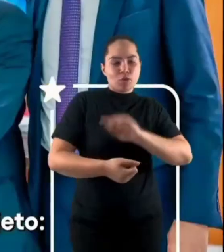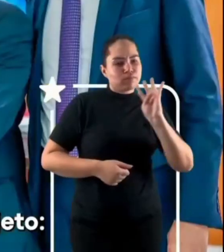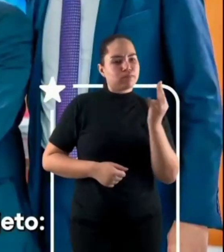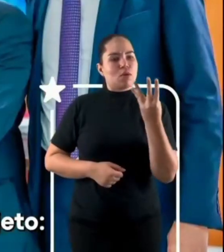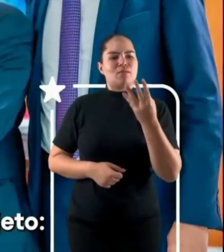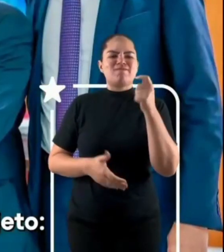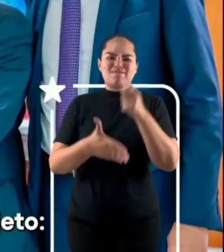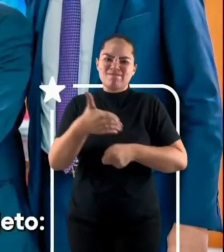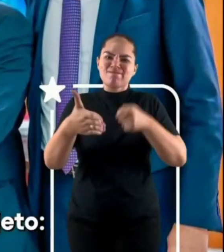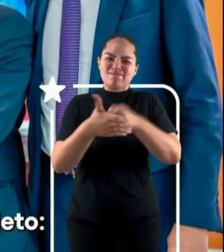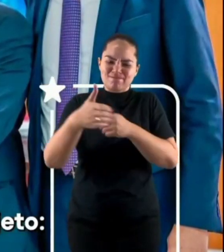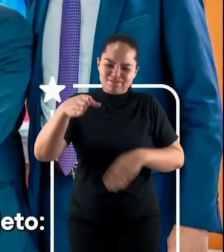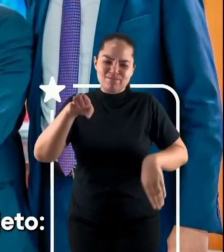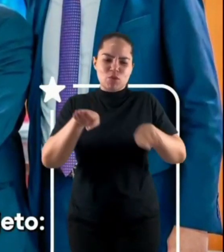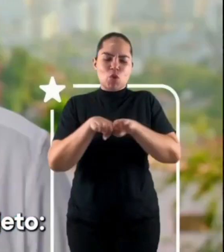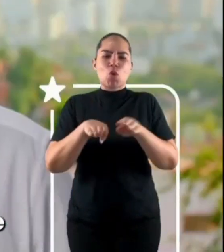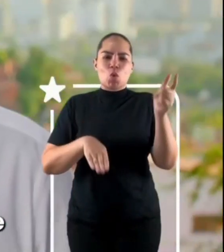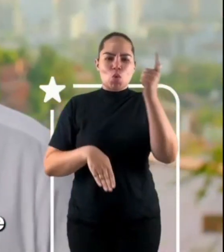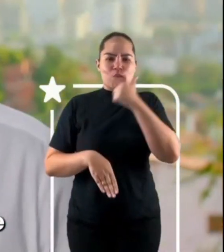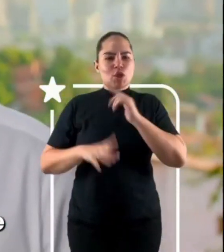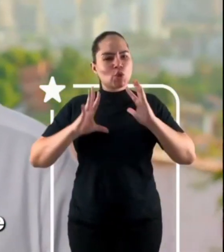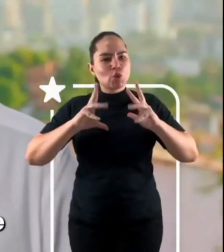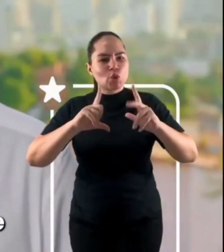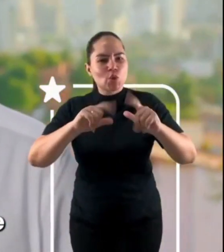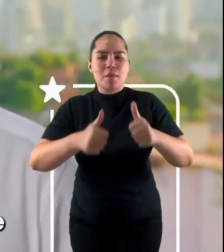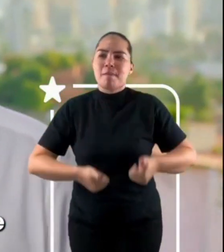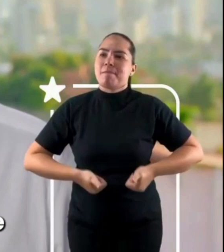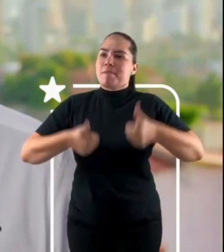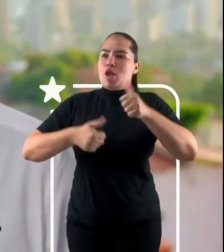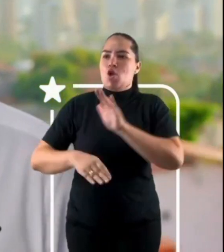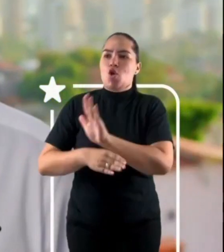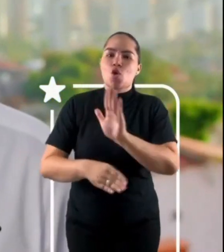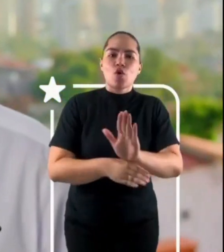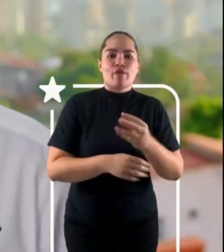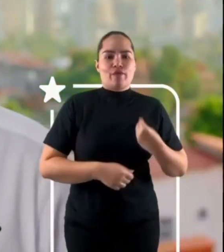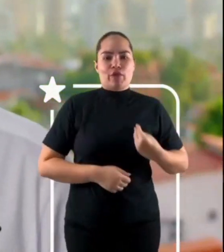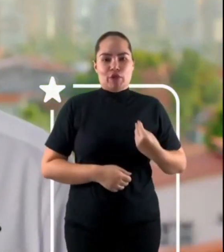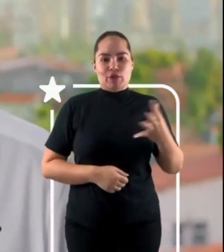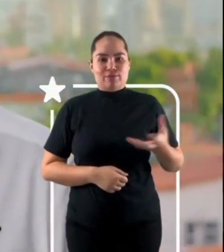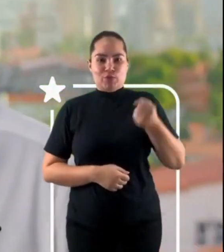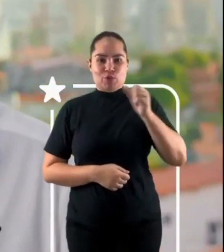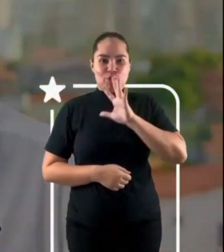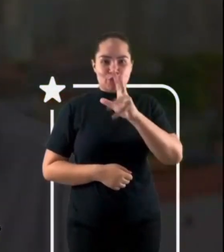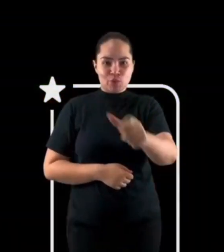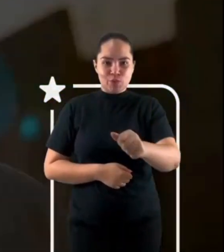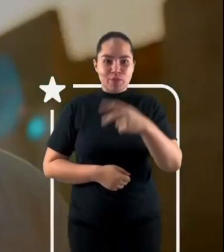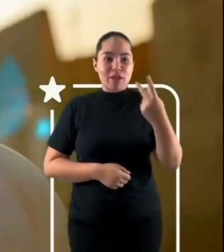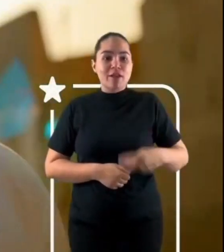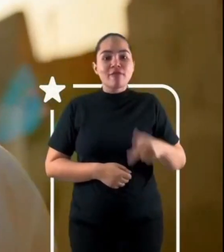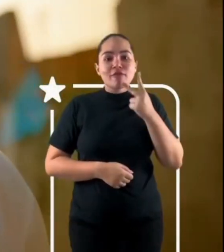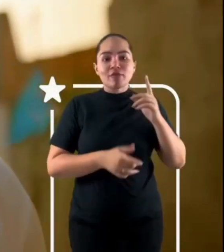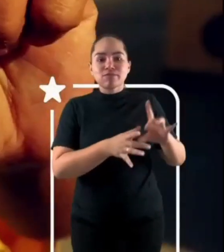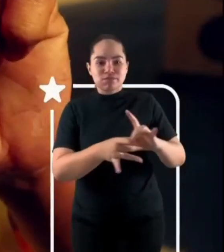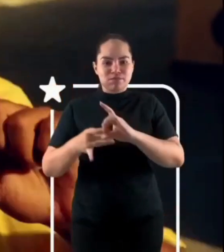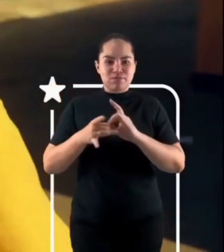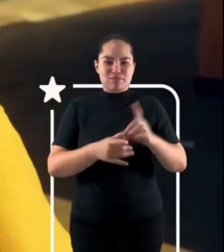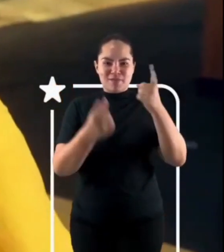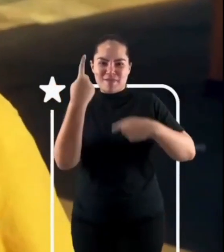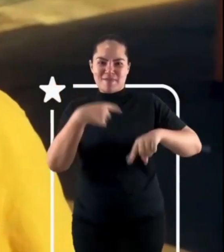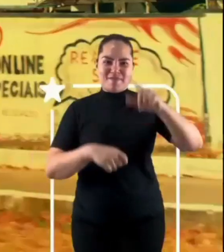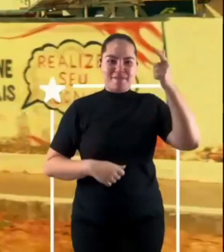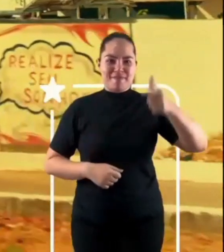Elmano estamos unidos no mesmo projeto. Lutar contra a desigualdade e melhorar a vida de todos. Bote essa